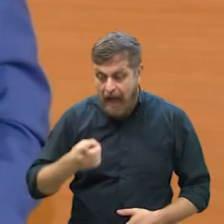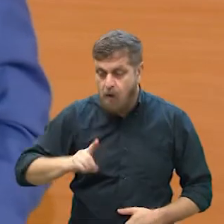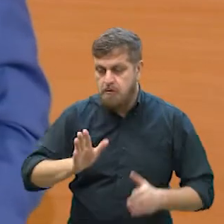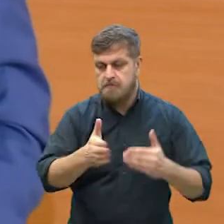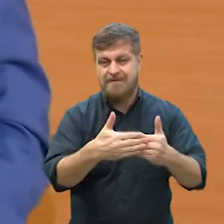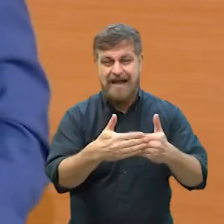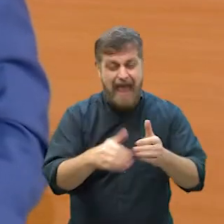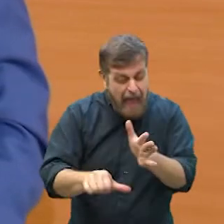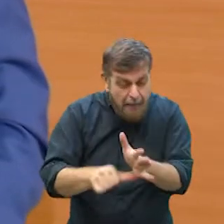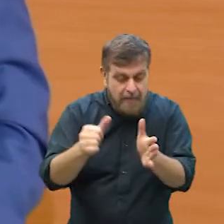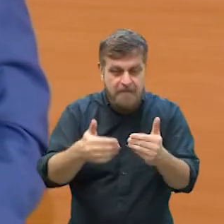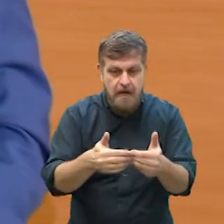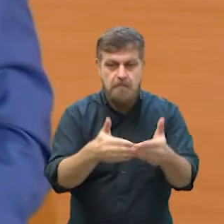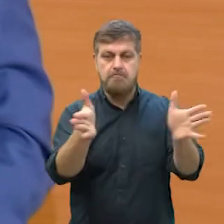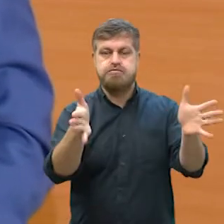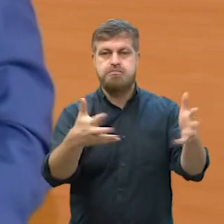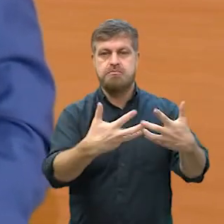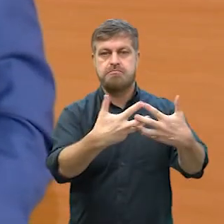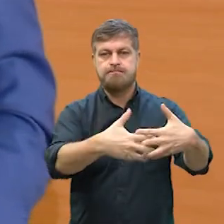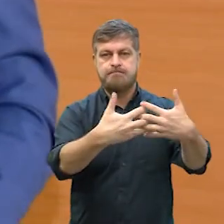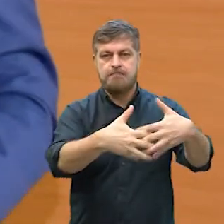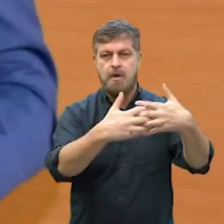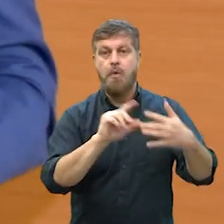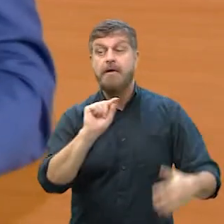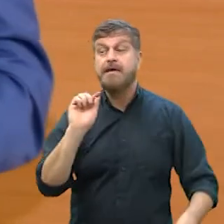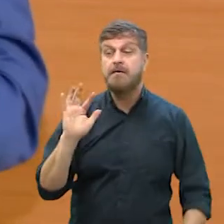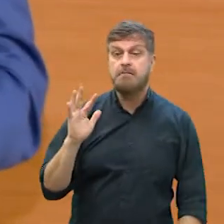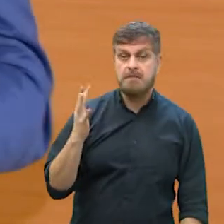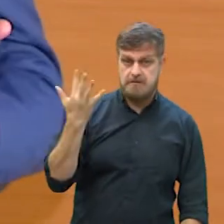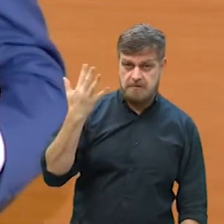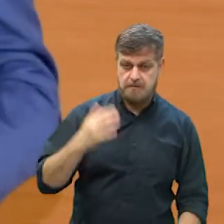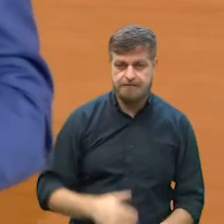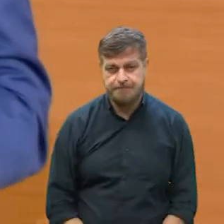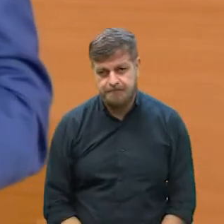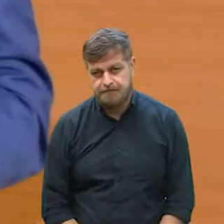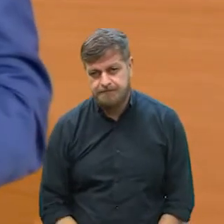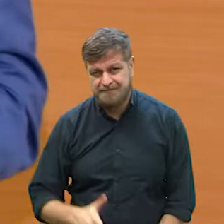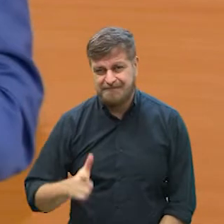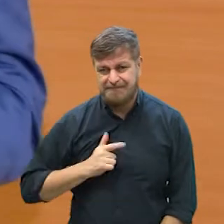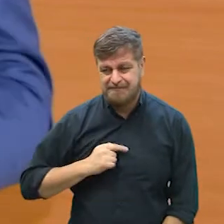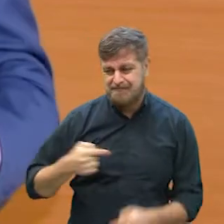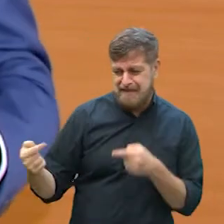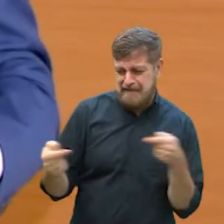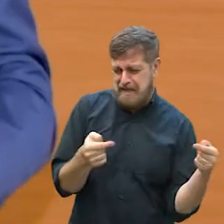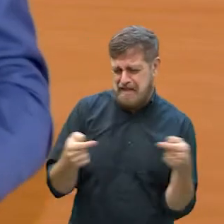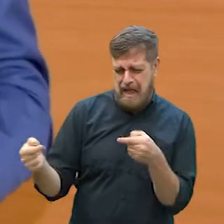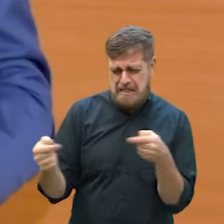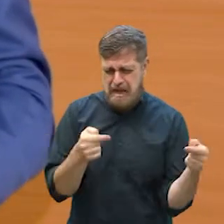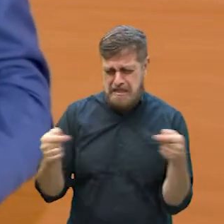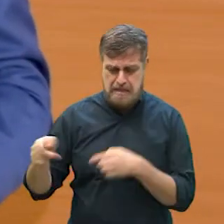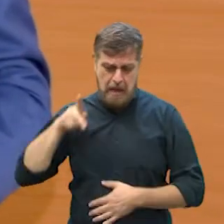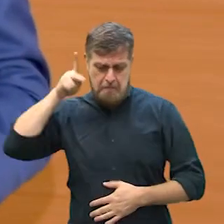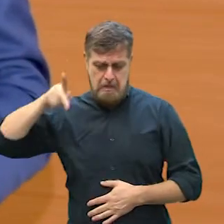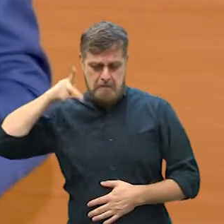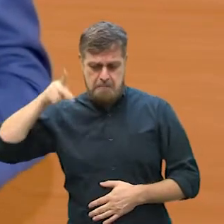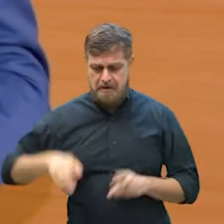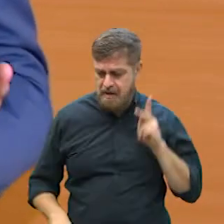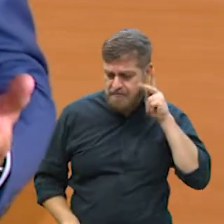última a fechar e a primeira a abrir, só que o que aconteceu? Se politizou de uma forma